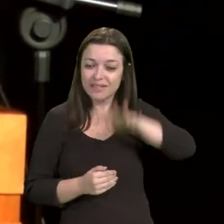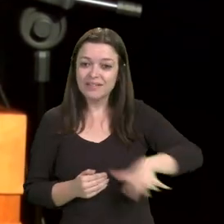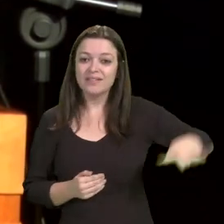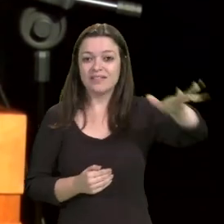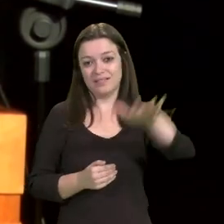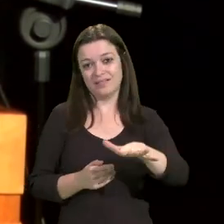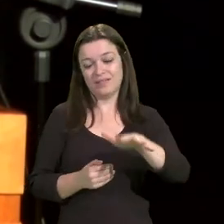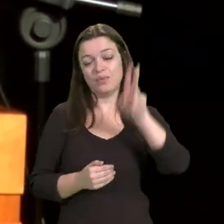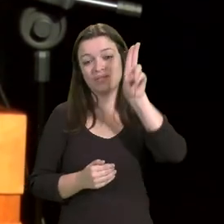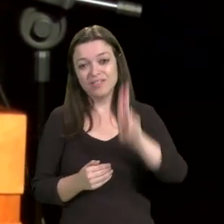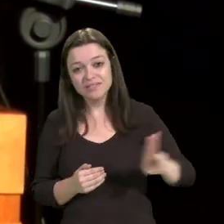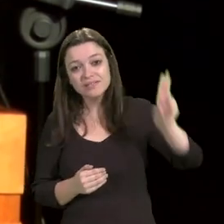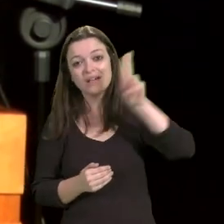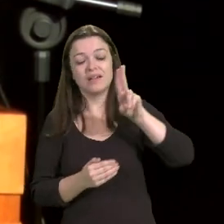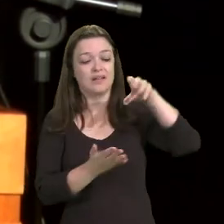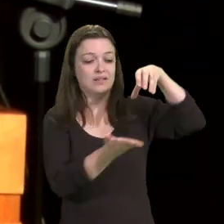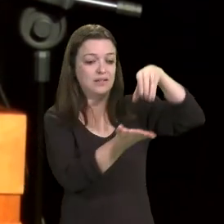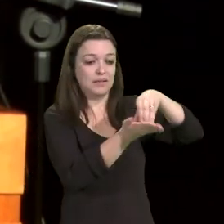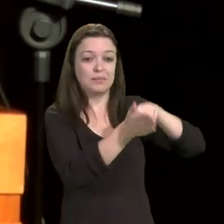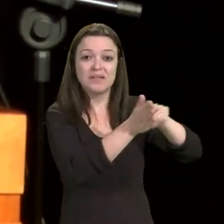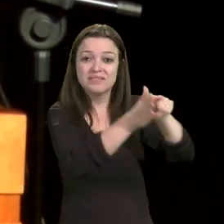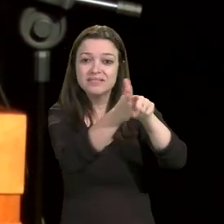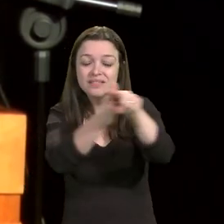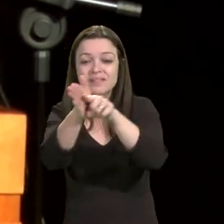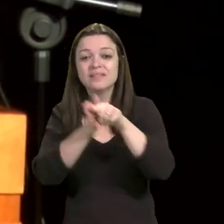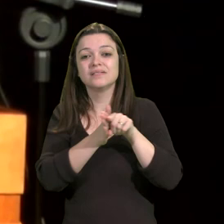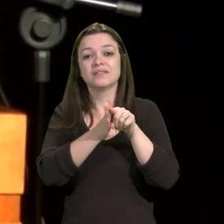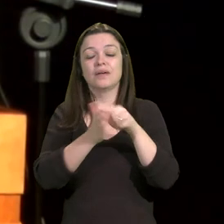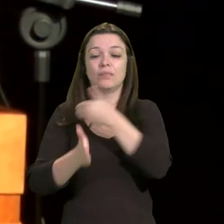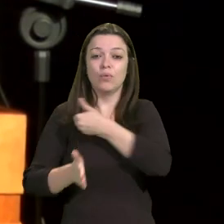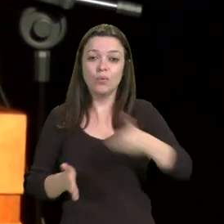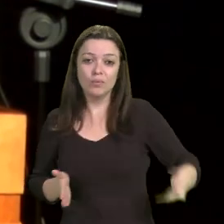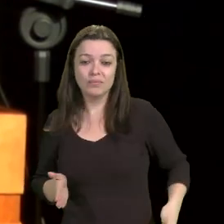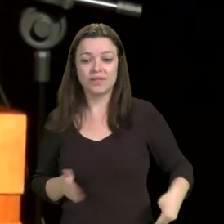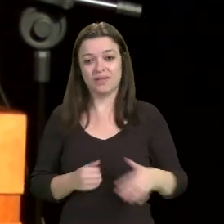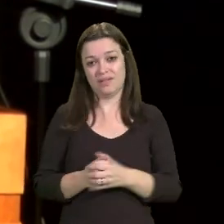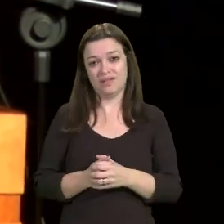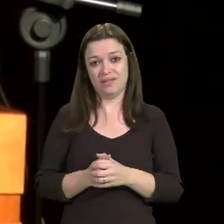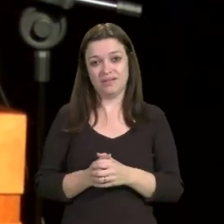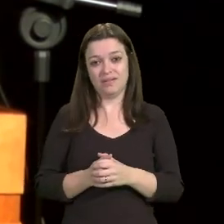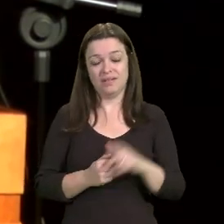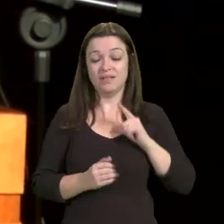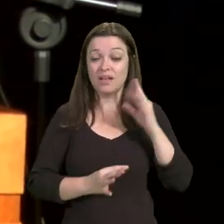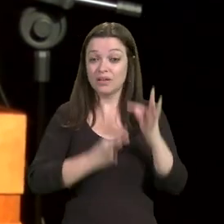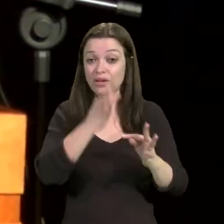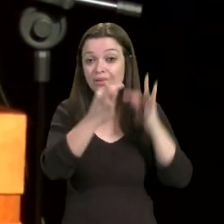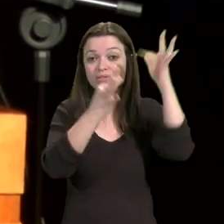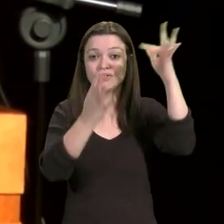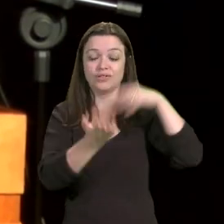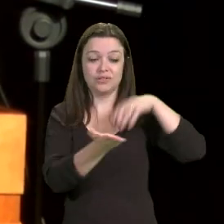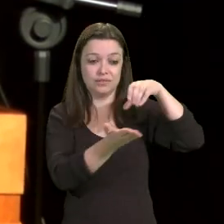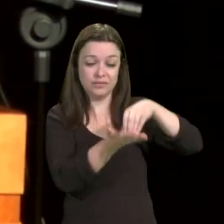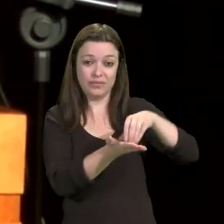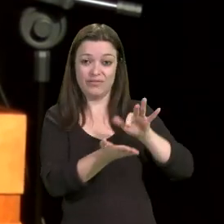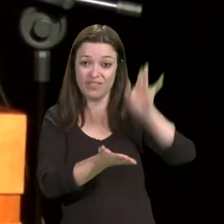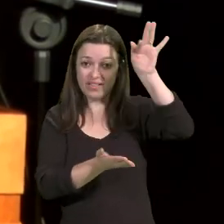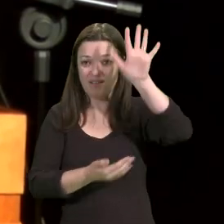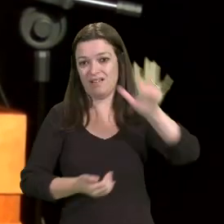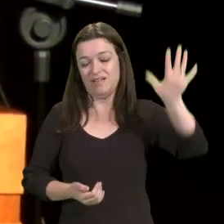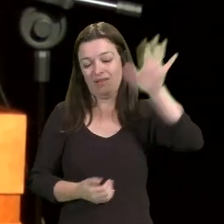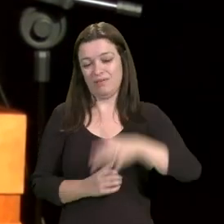como as universidades públicas, as universidades públicas tecnológicas, os institutos federais.